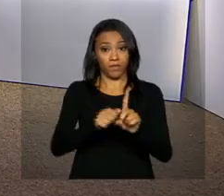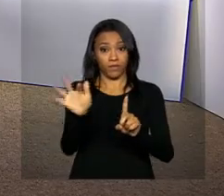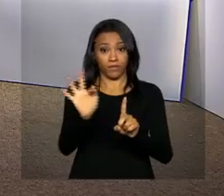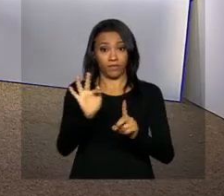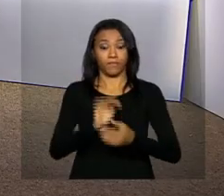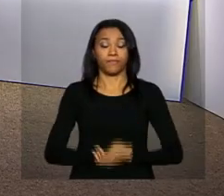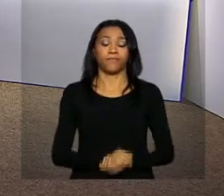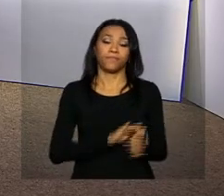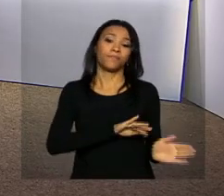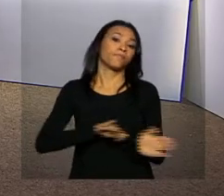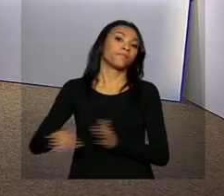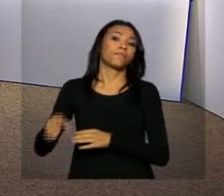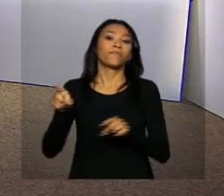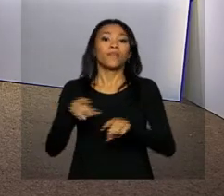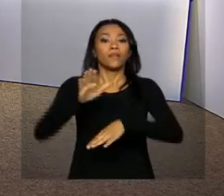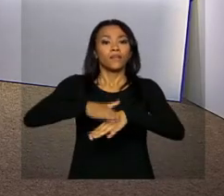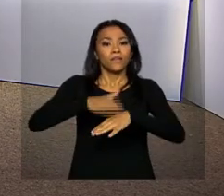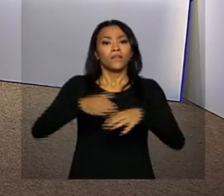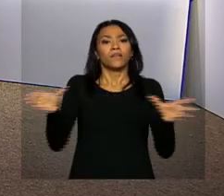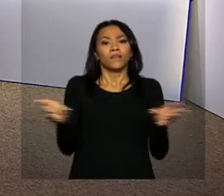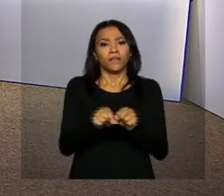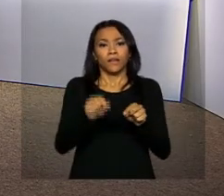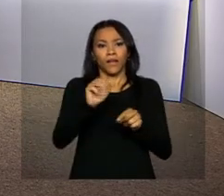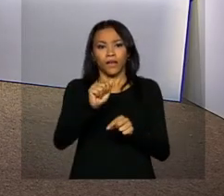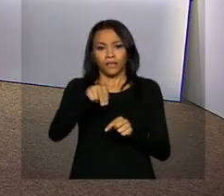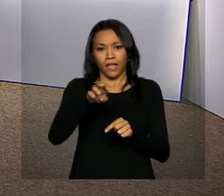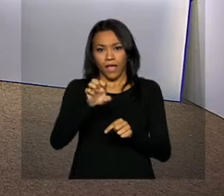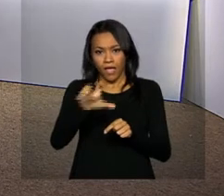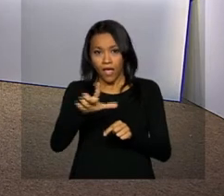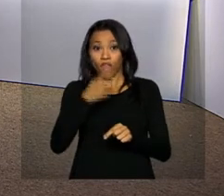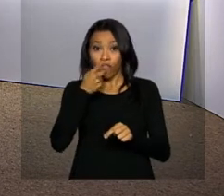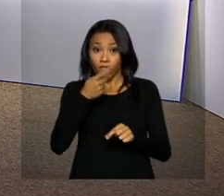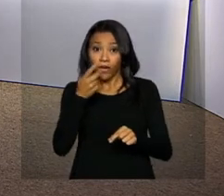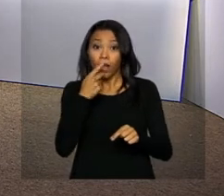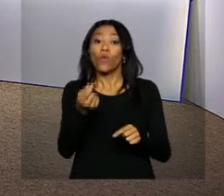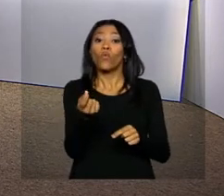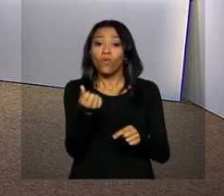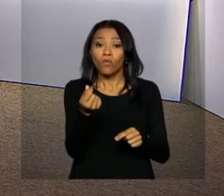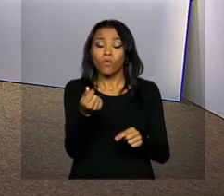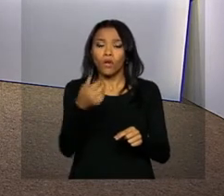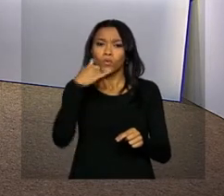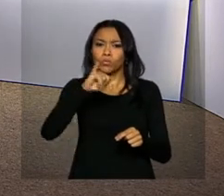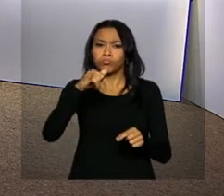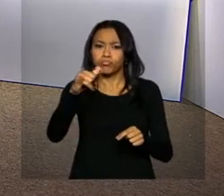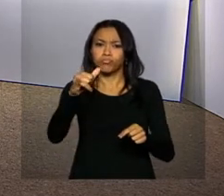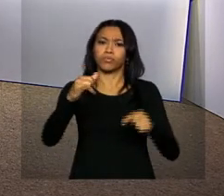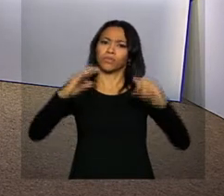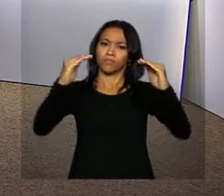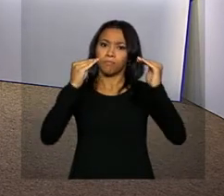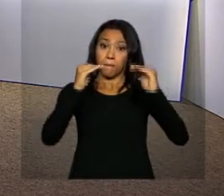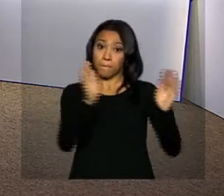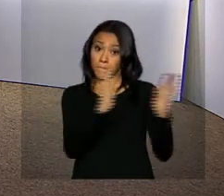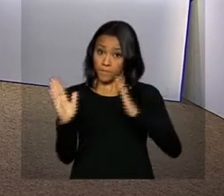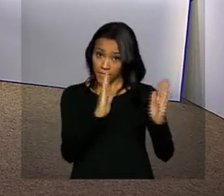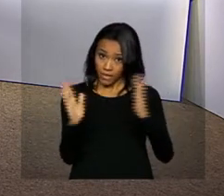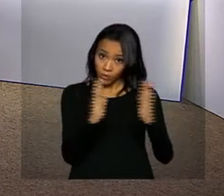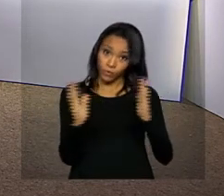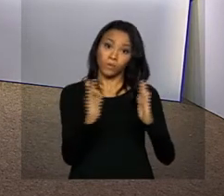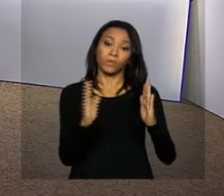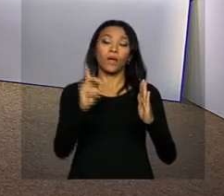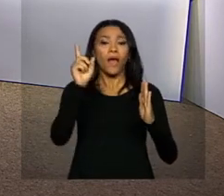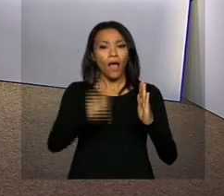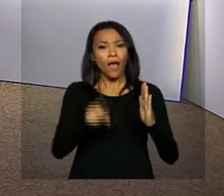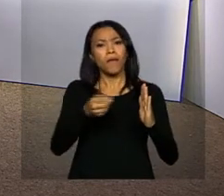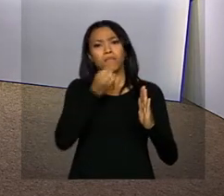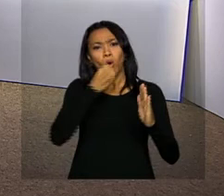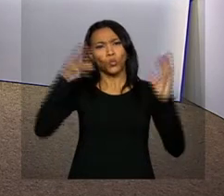De acordo com a ANEL, as bandeiras indicam os custos de produção de energia em um determinado período. Com bons